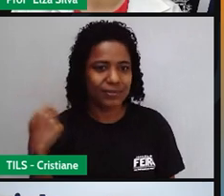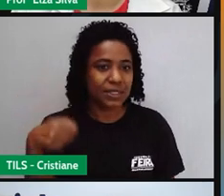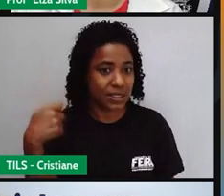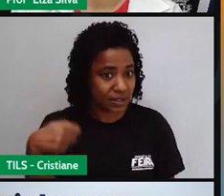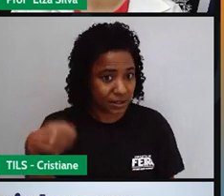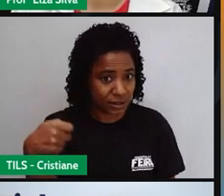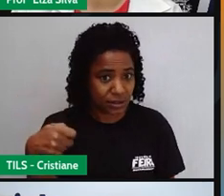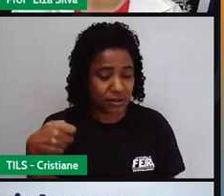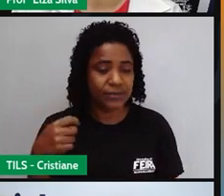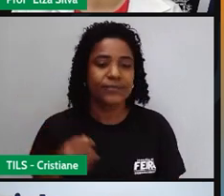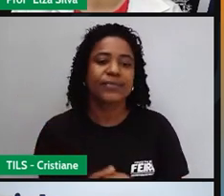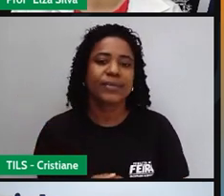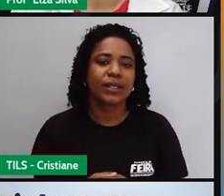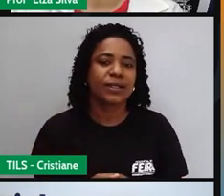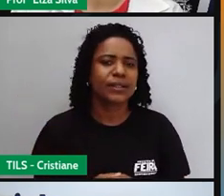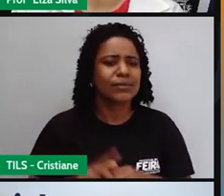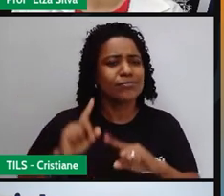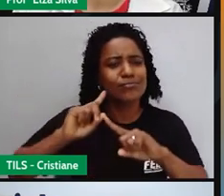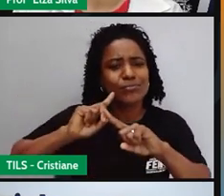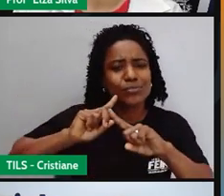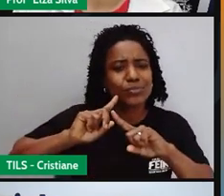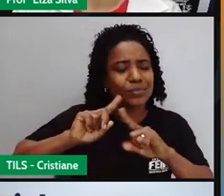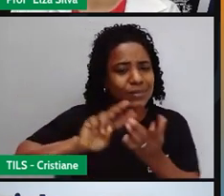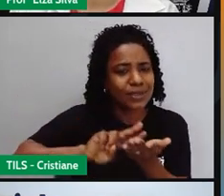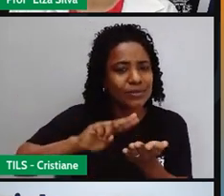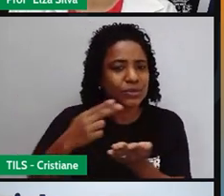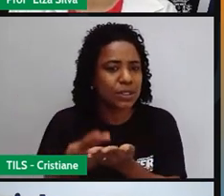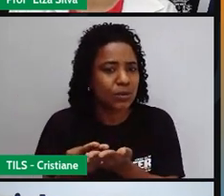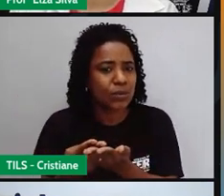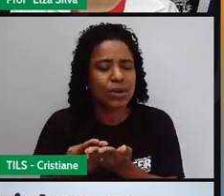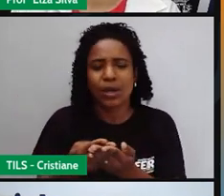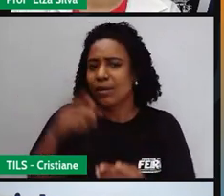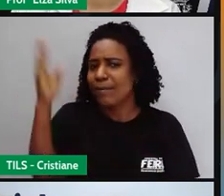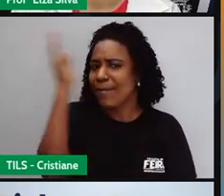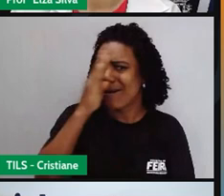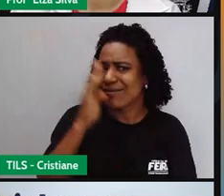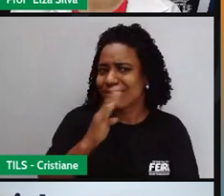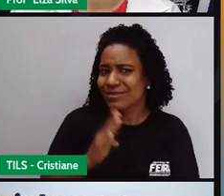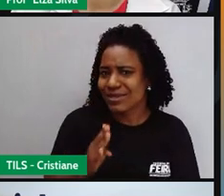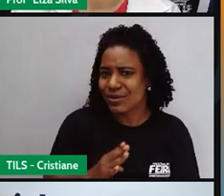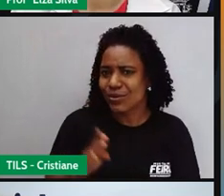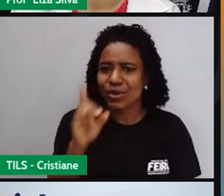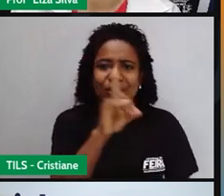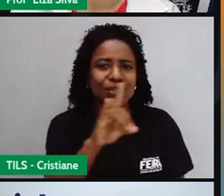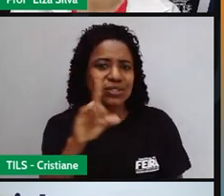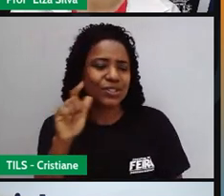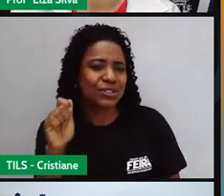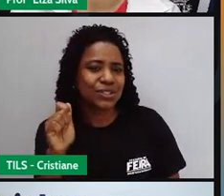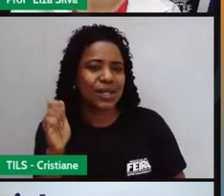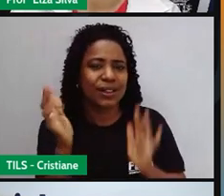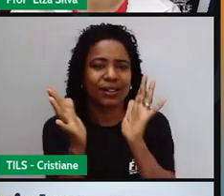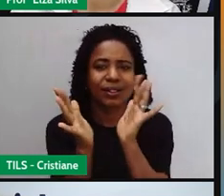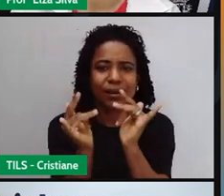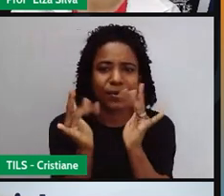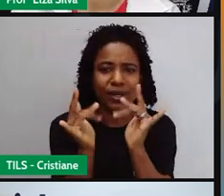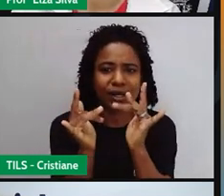Então, por que será que o dia dos namorados no Brasil é comemorado em 12 de junho?